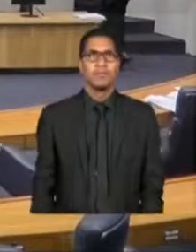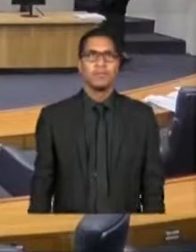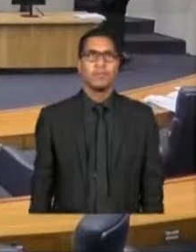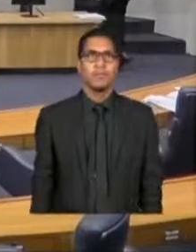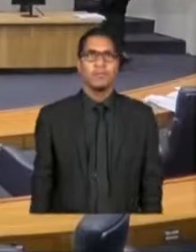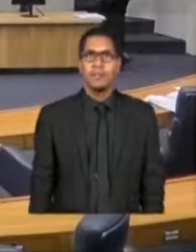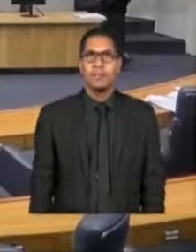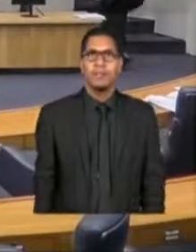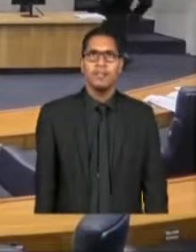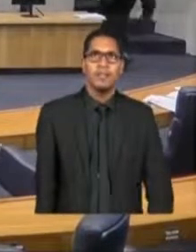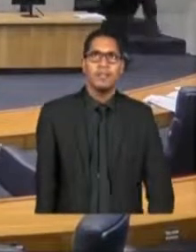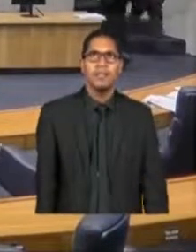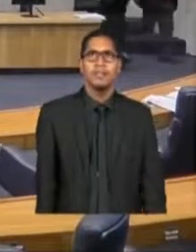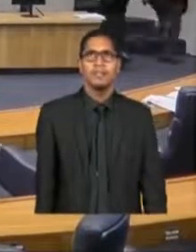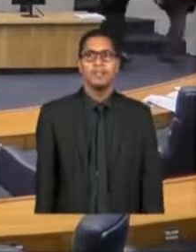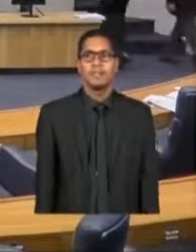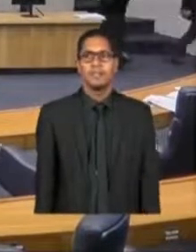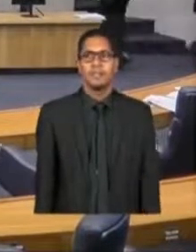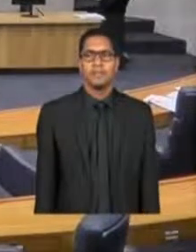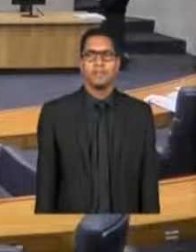Vamos trocar os cadastros, galera, para quem? Vamos trocar os cadastros.